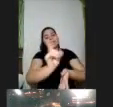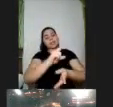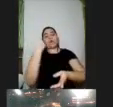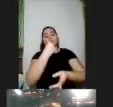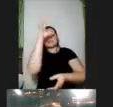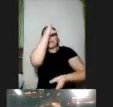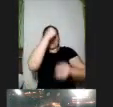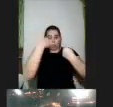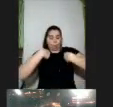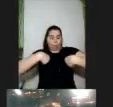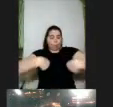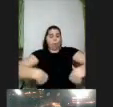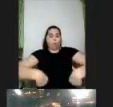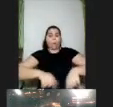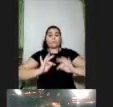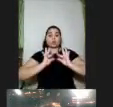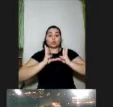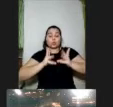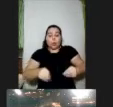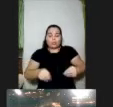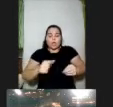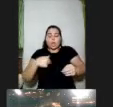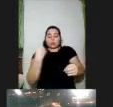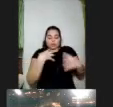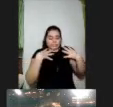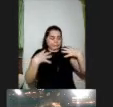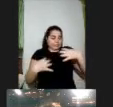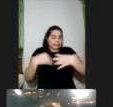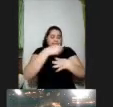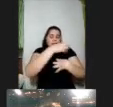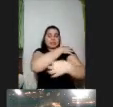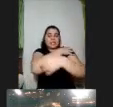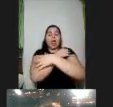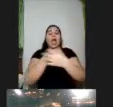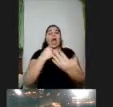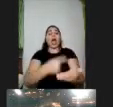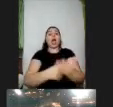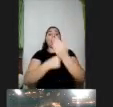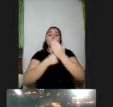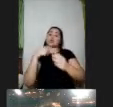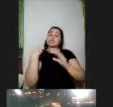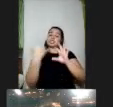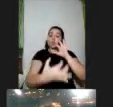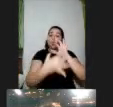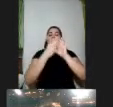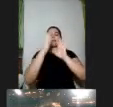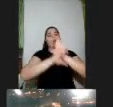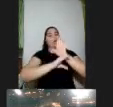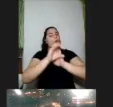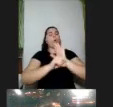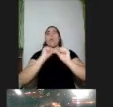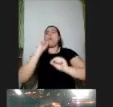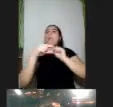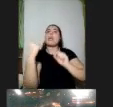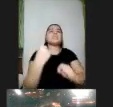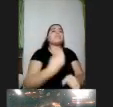experiências corporais todas elas nos ajudam a nos conectar com os conceitos as situações que a gente vive que interage